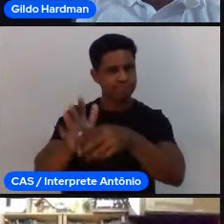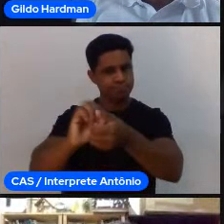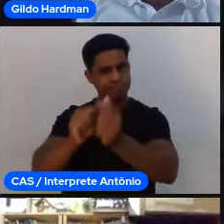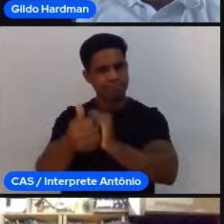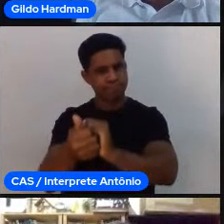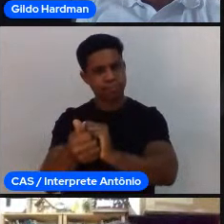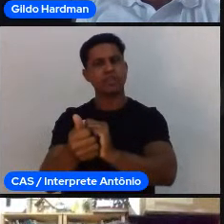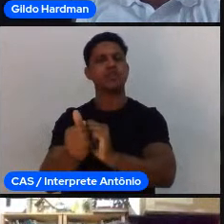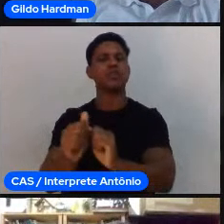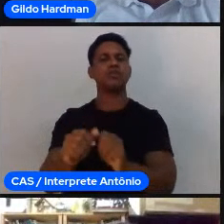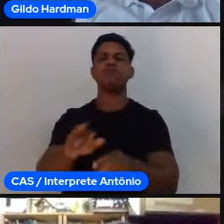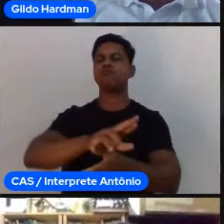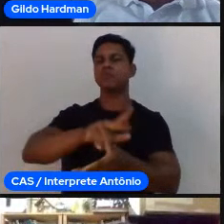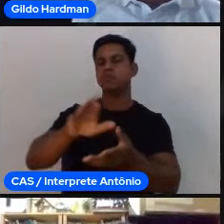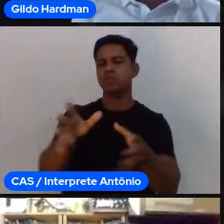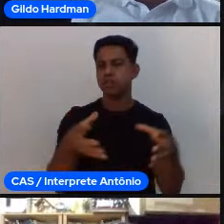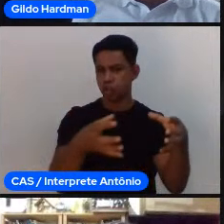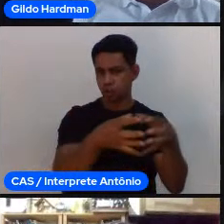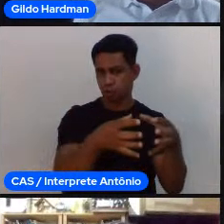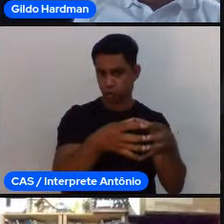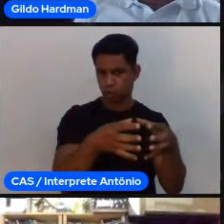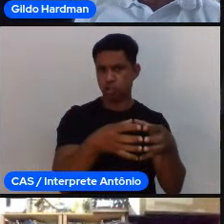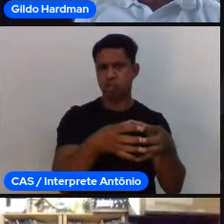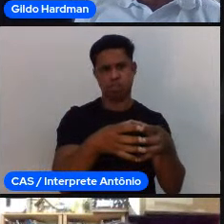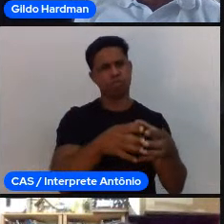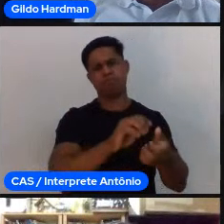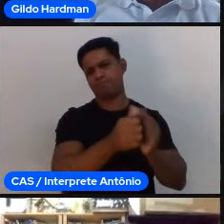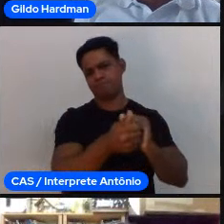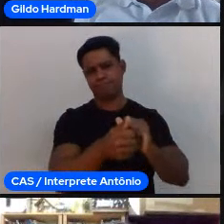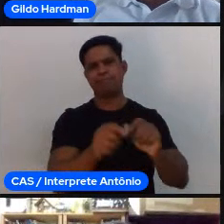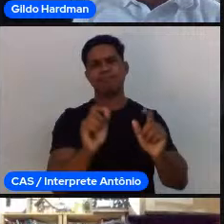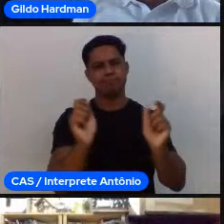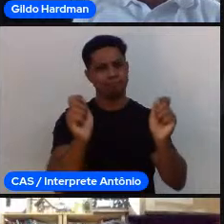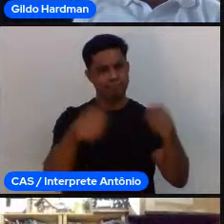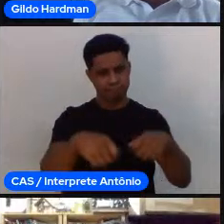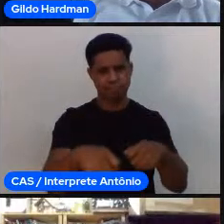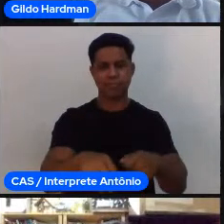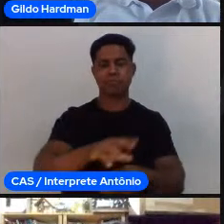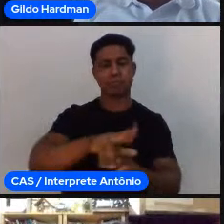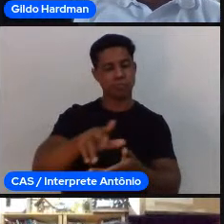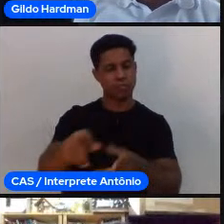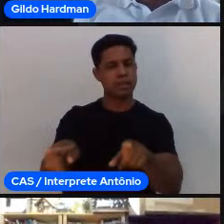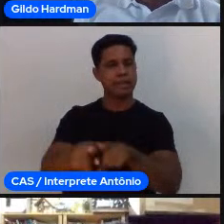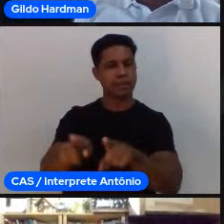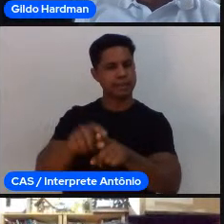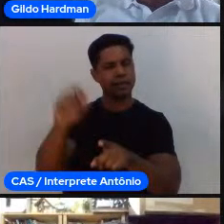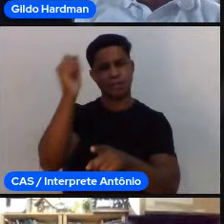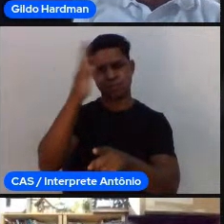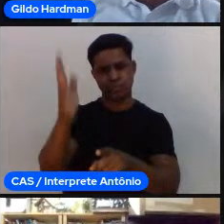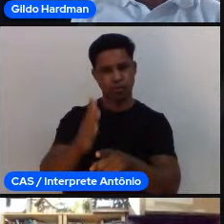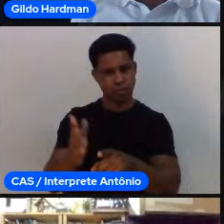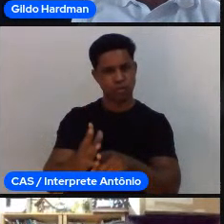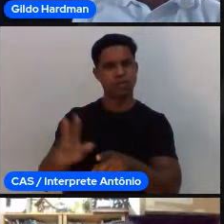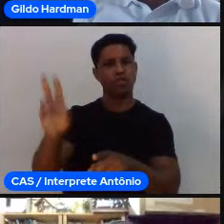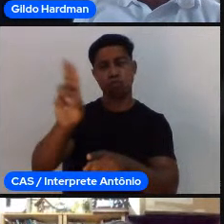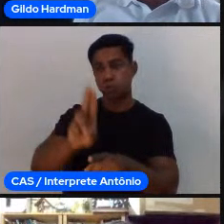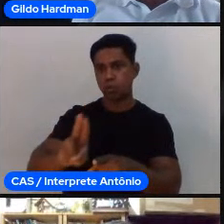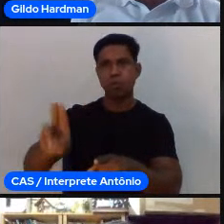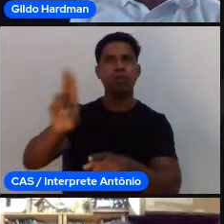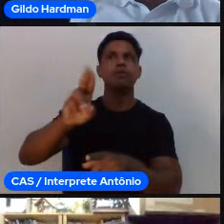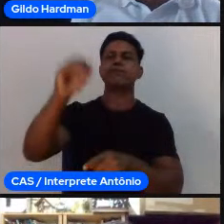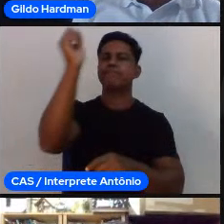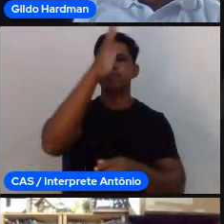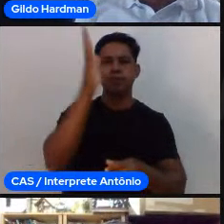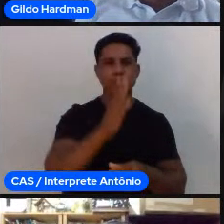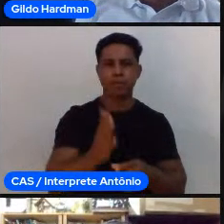interesses, mas o esporte é o nosso eixo. E a gente tem uma série de parcerias nacionais, dentre as universidades do Brasil, destaco a Unemate e